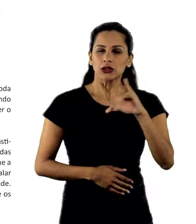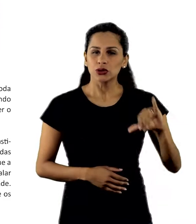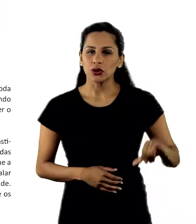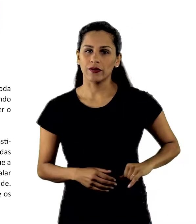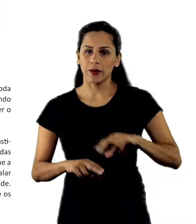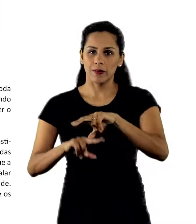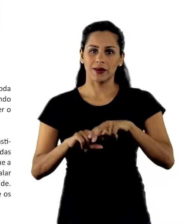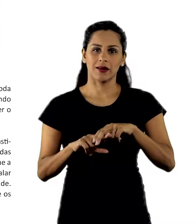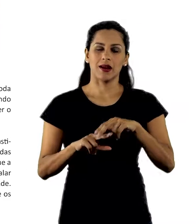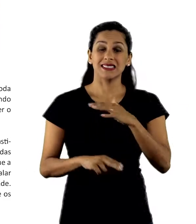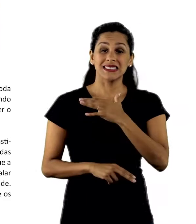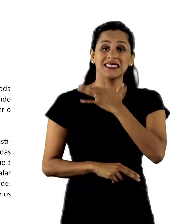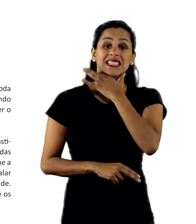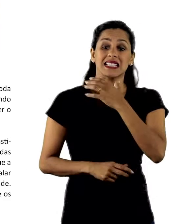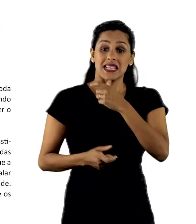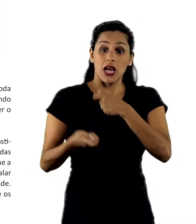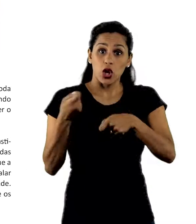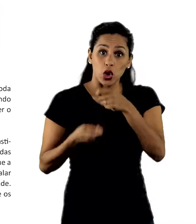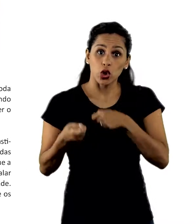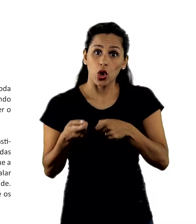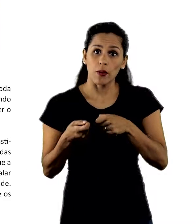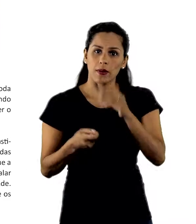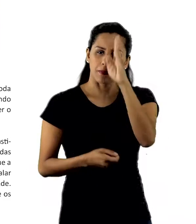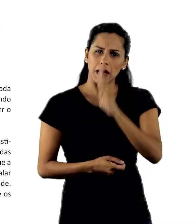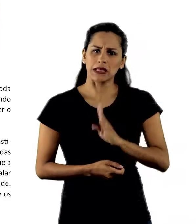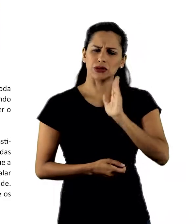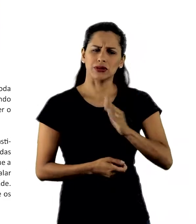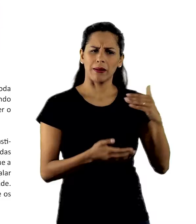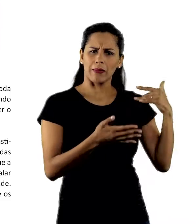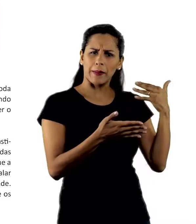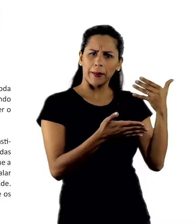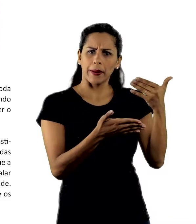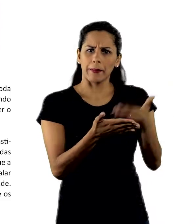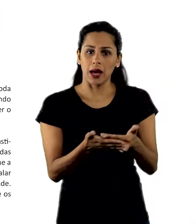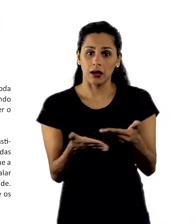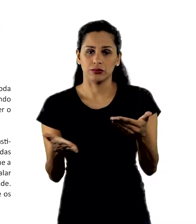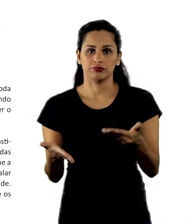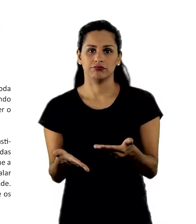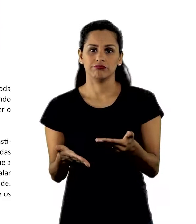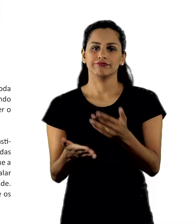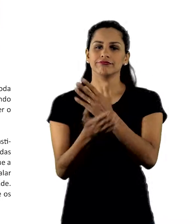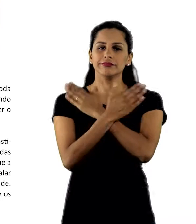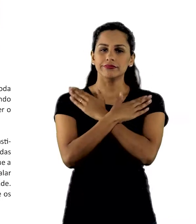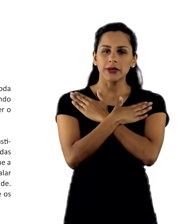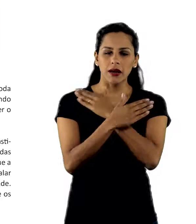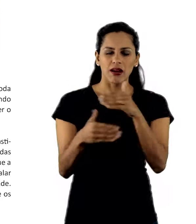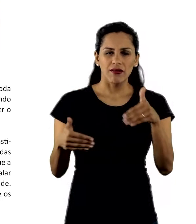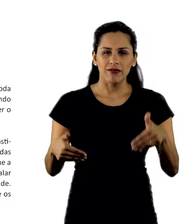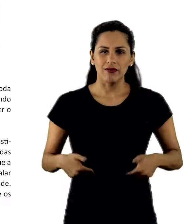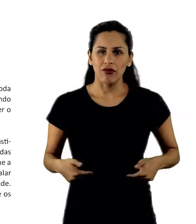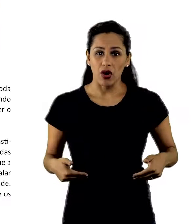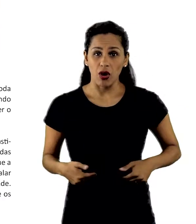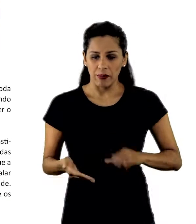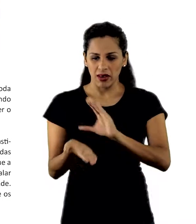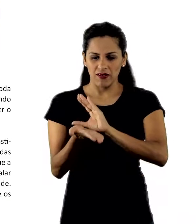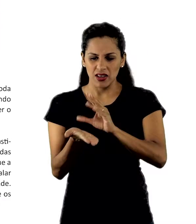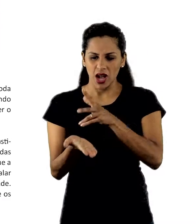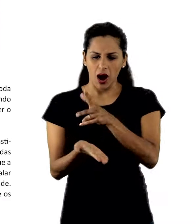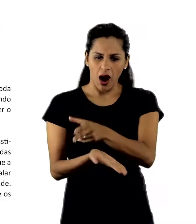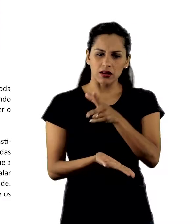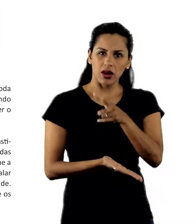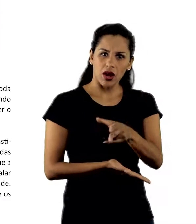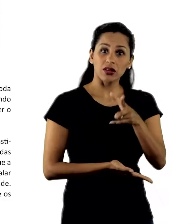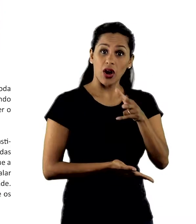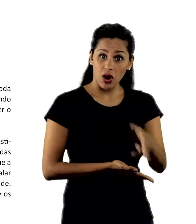pela maior crise econômica que o Brasil já enfrentou em toda a sua história. Desemprego, fome e cortes nas